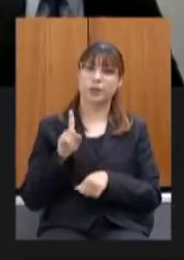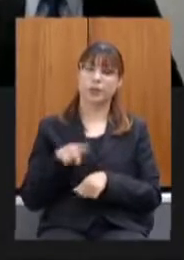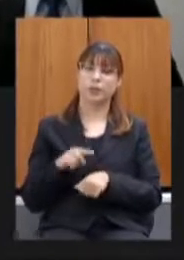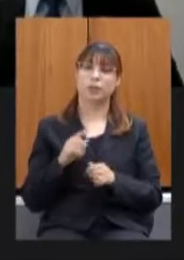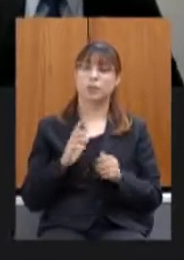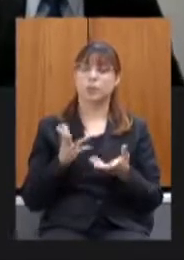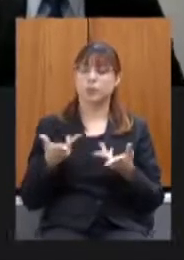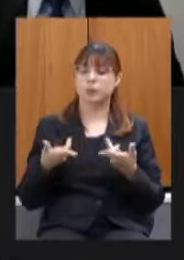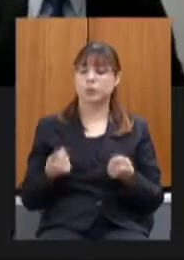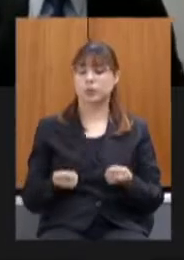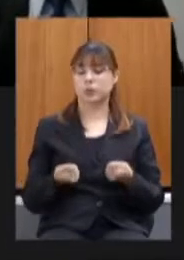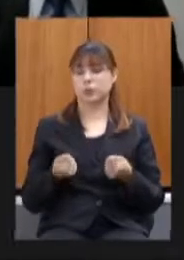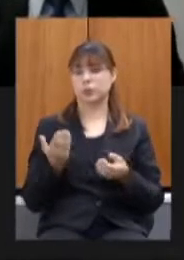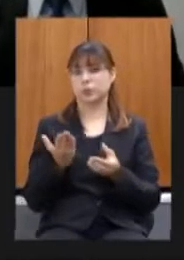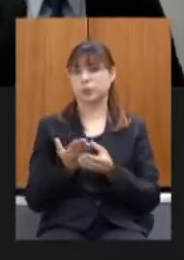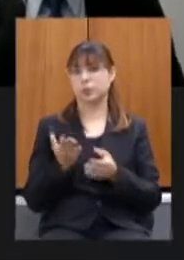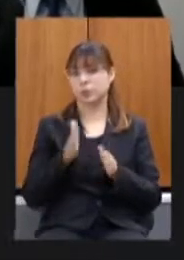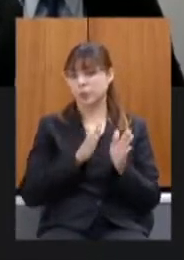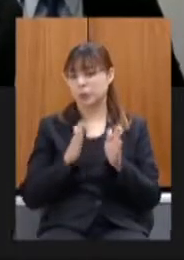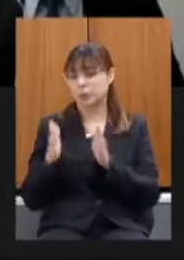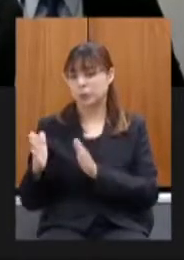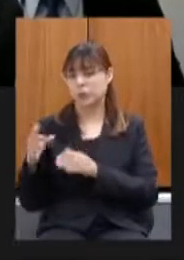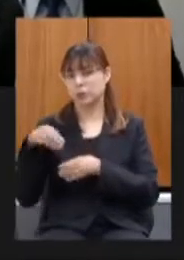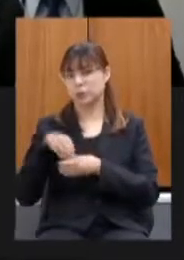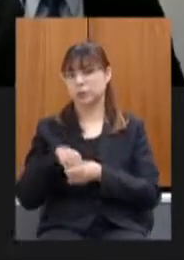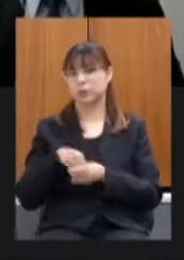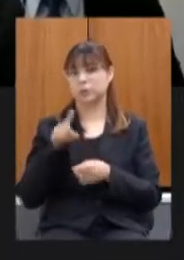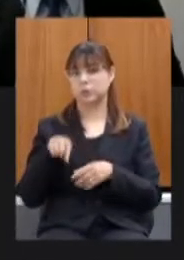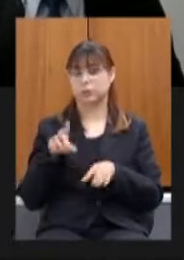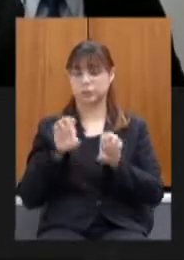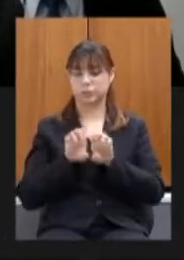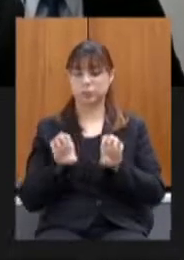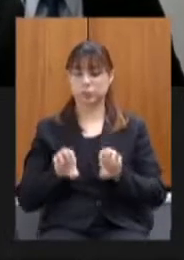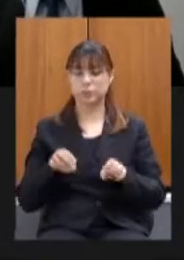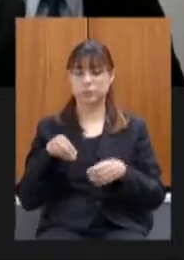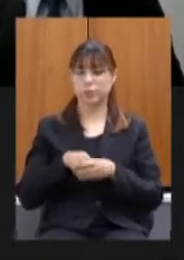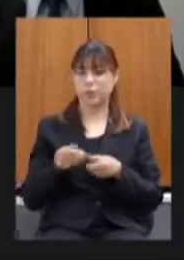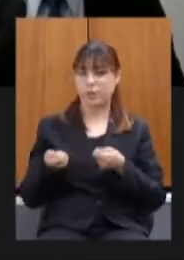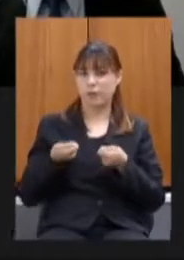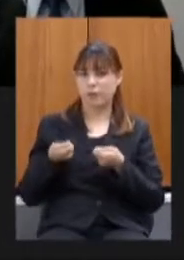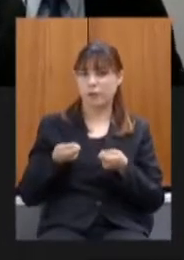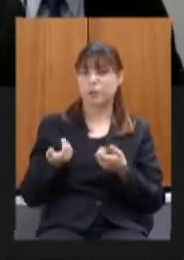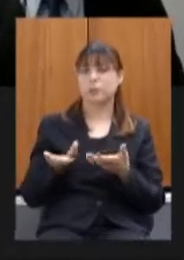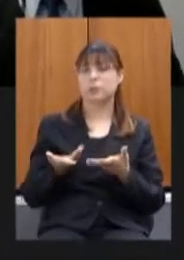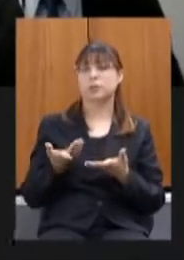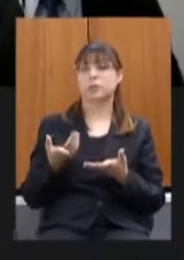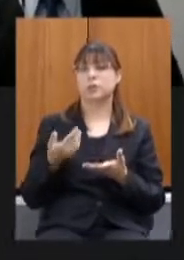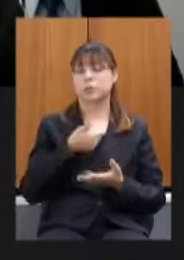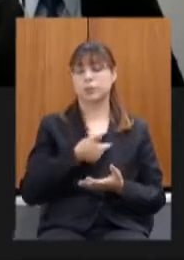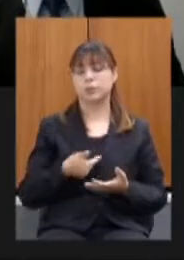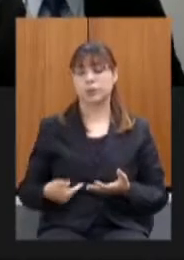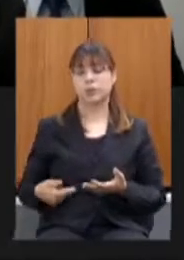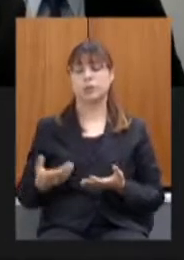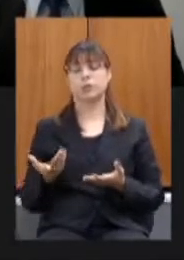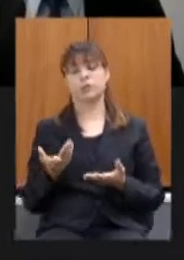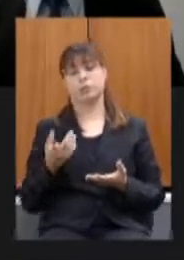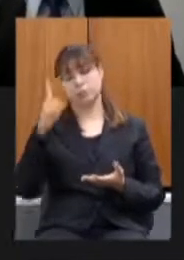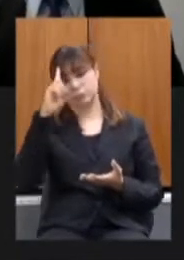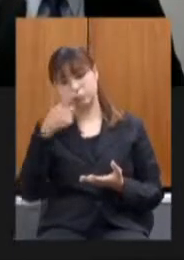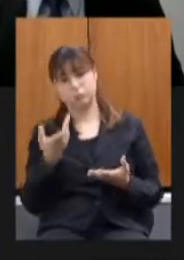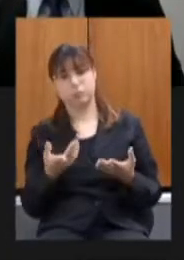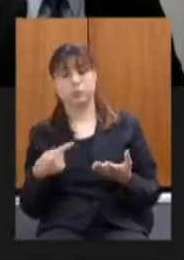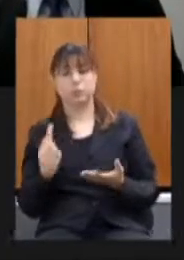esse é um processo estrutural a fazenda por orientação do governador a fazenda vem trabalhando fortemente na